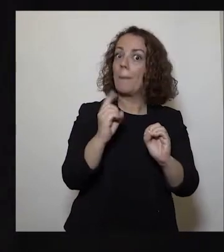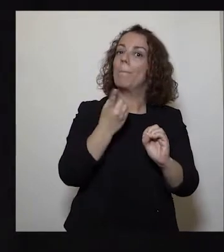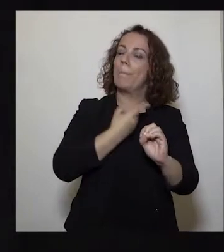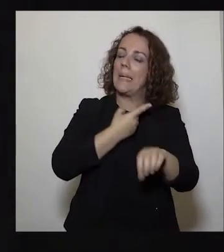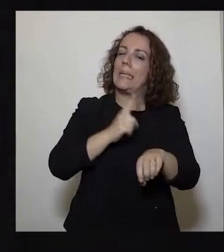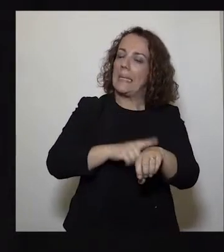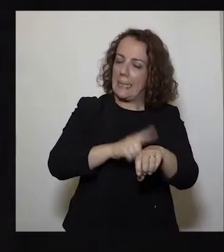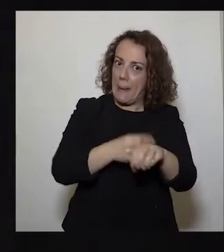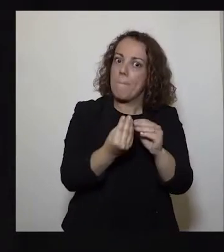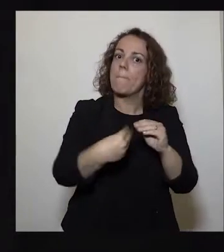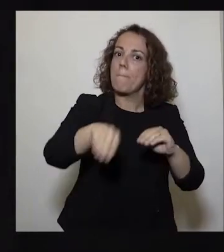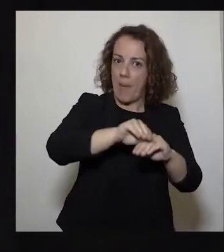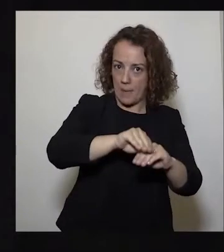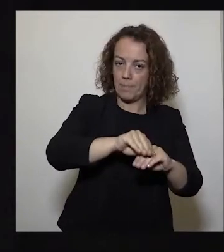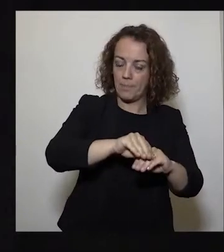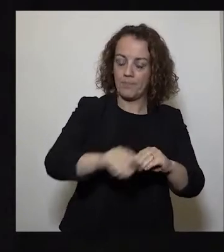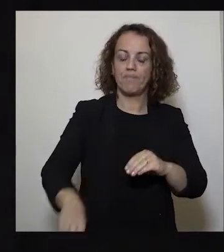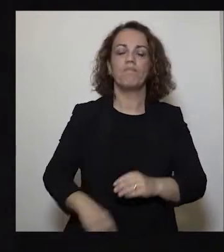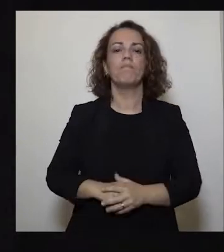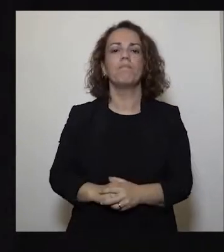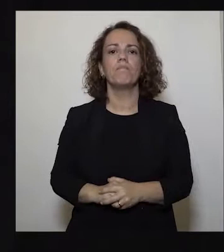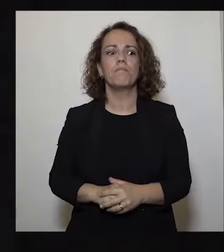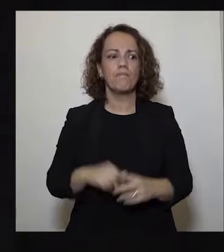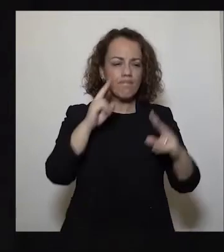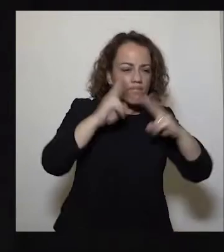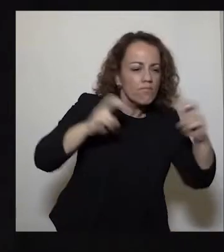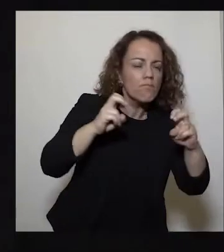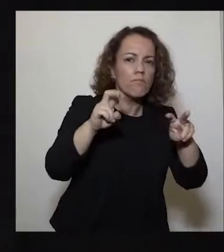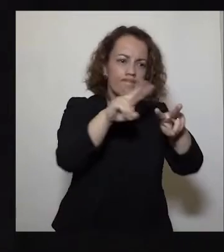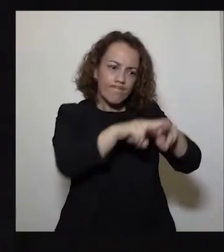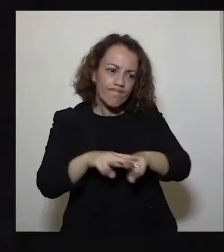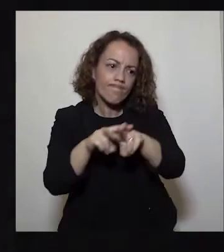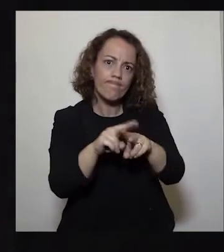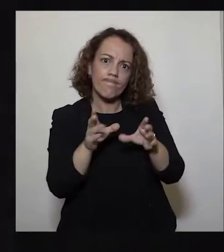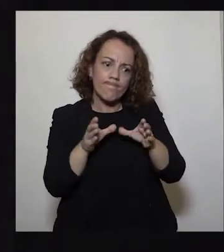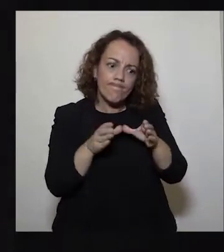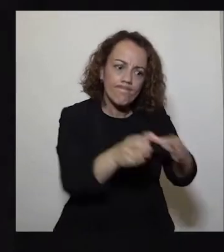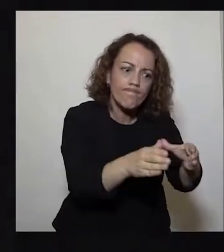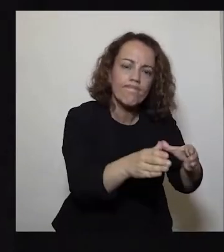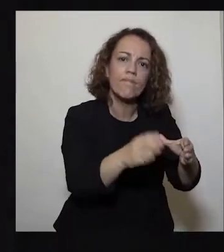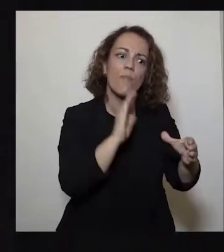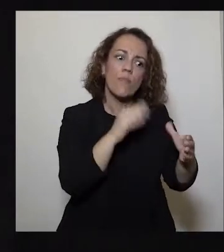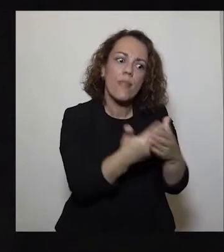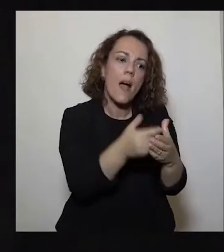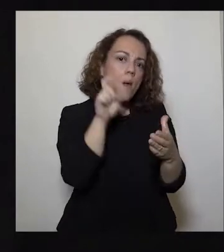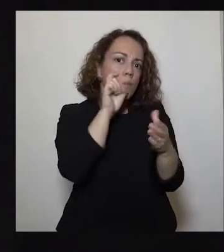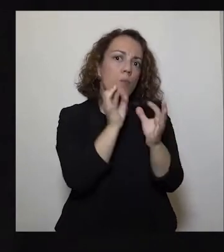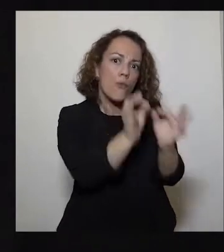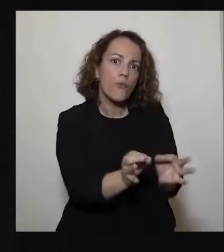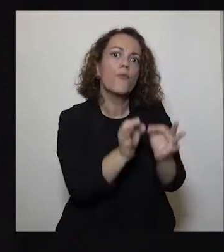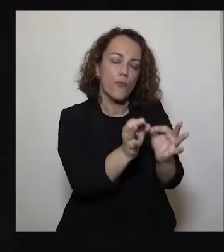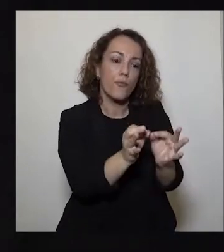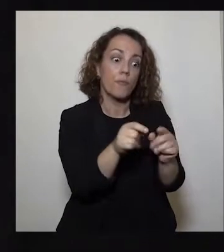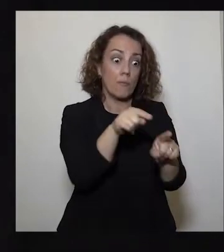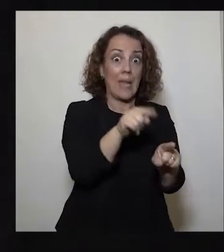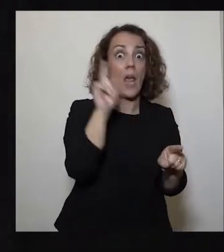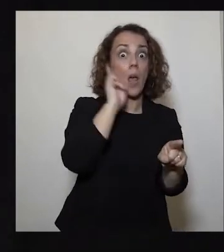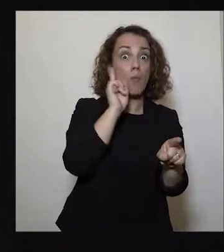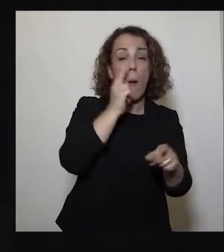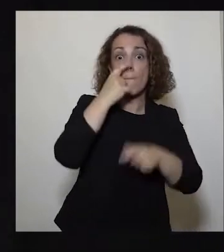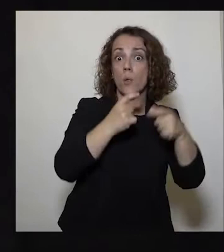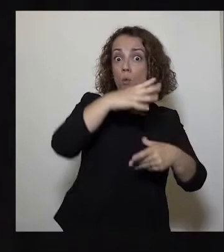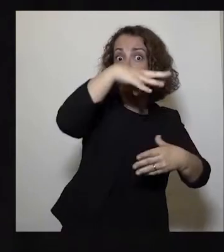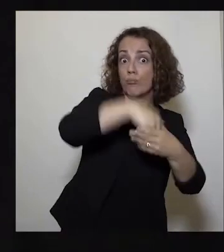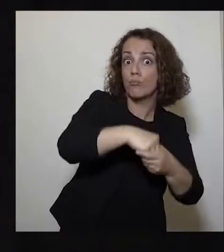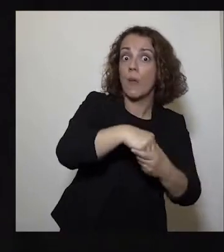algum tempo. Detetar, despistar, isolar, preservar é importante para quem lá está,